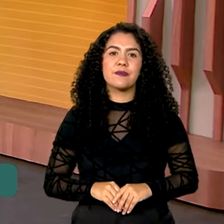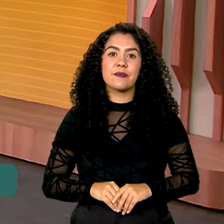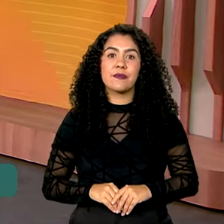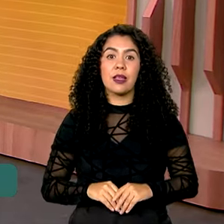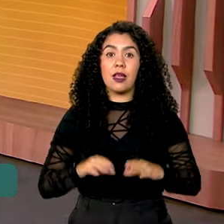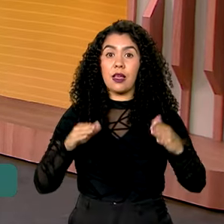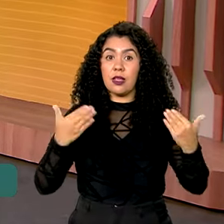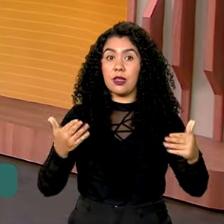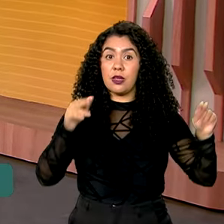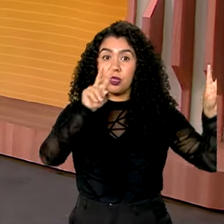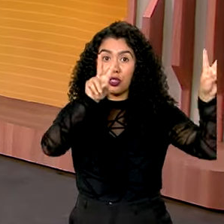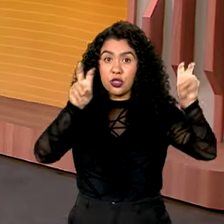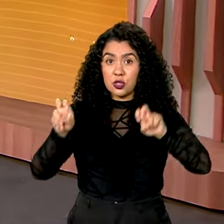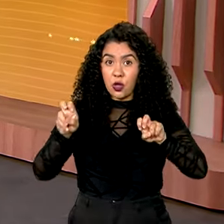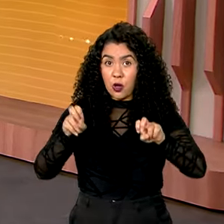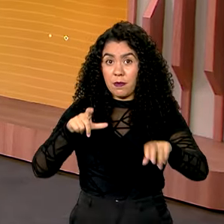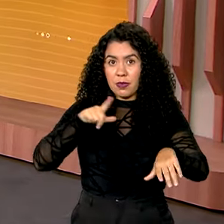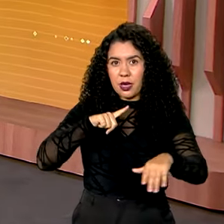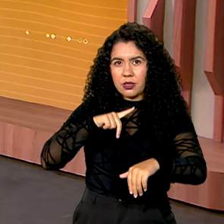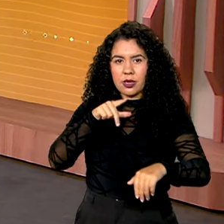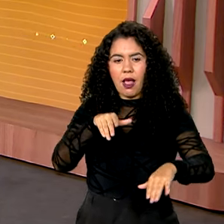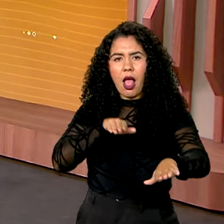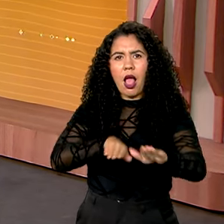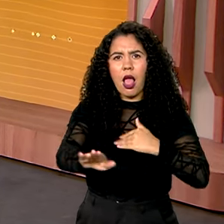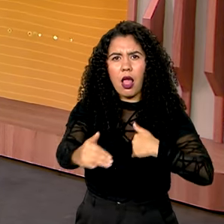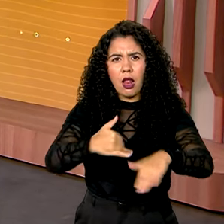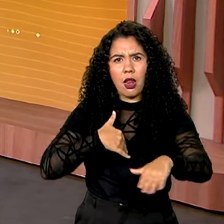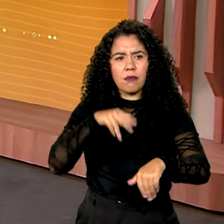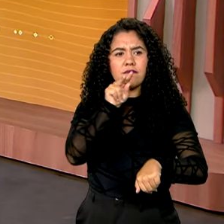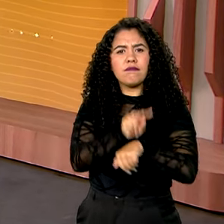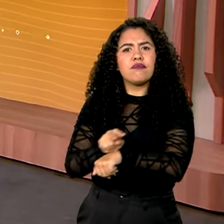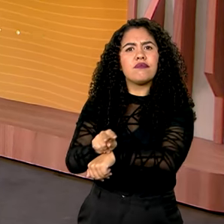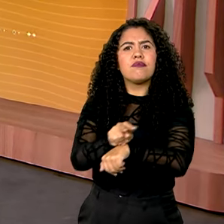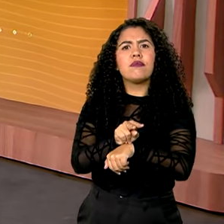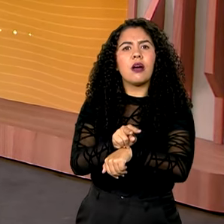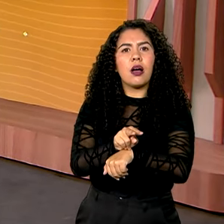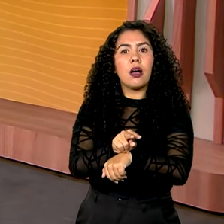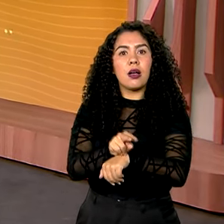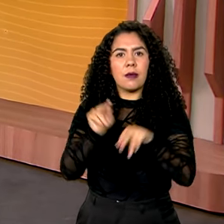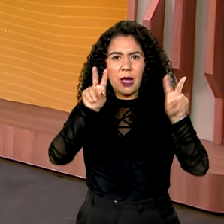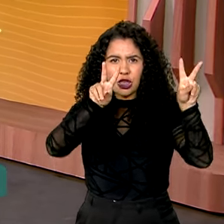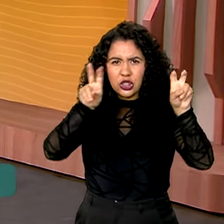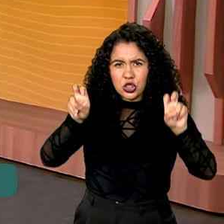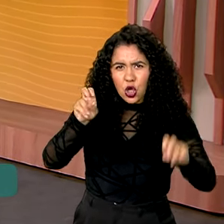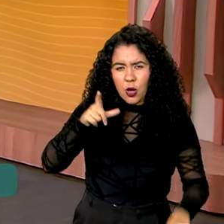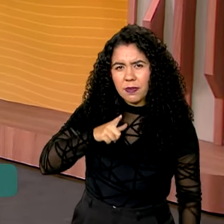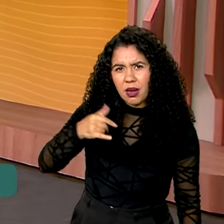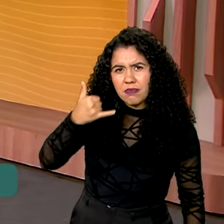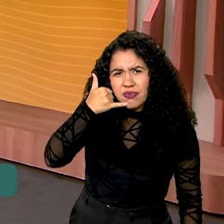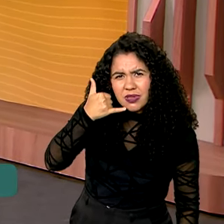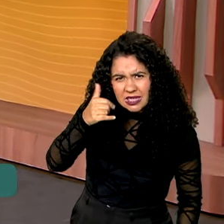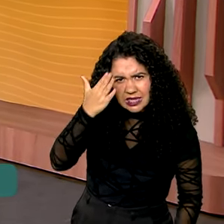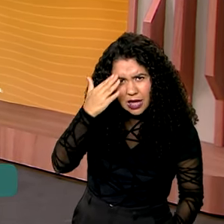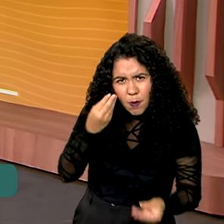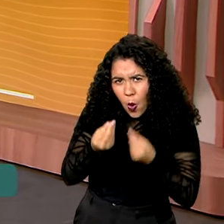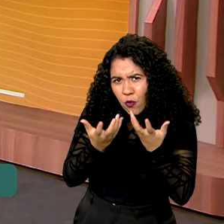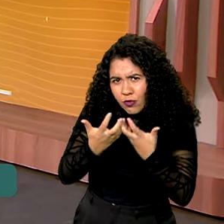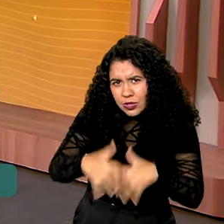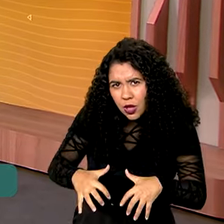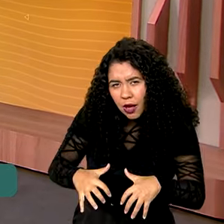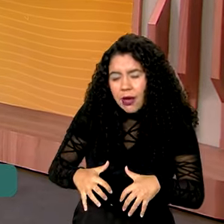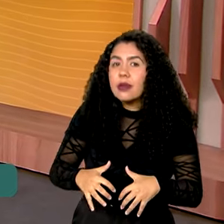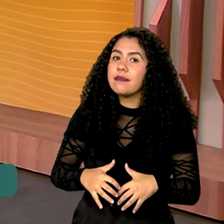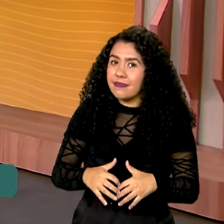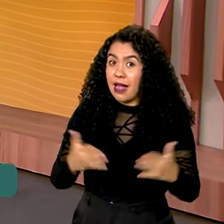Blitz de trânsito, a gente já está acostumado a ver por aí, mas blitz de telefonia móvel, você sabe como é funciona? Quem vai